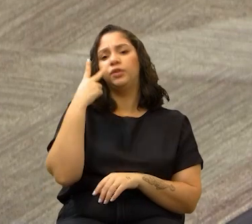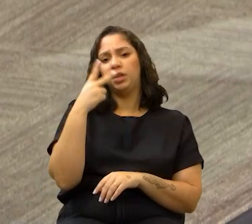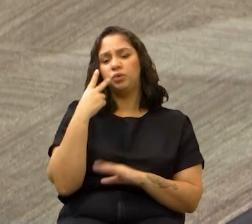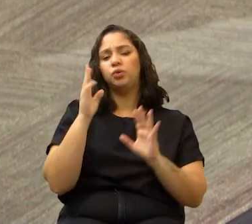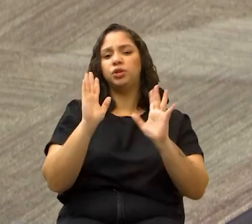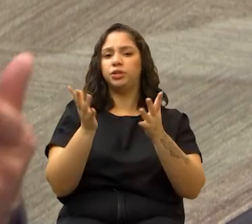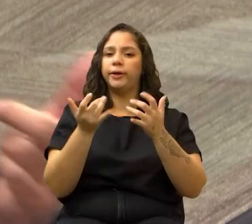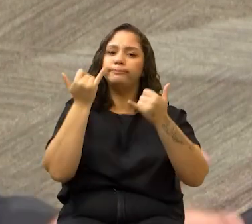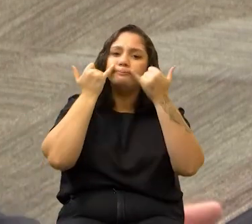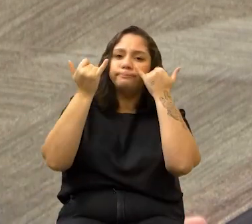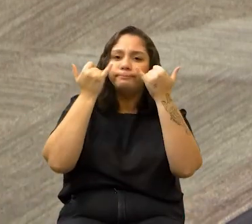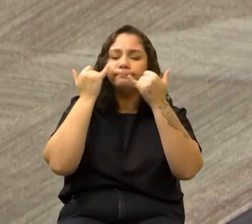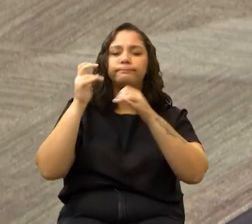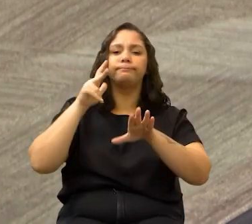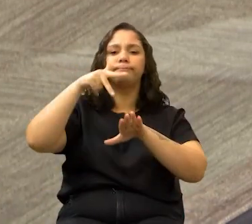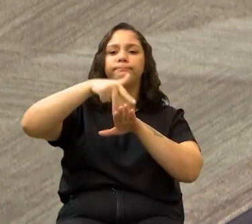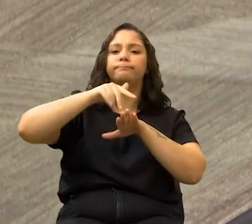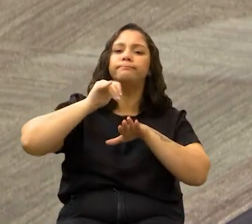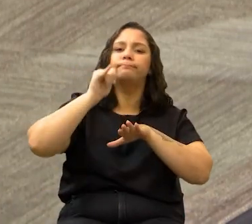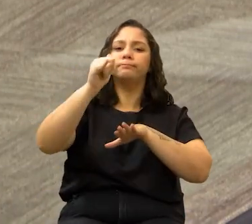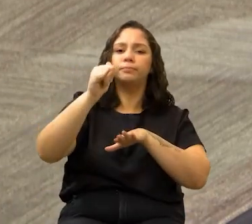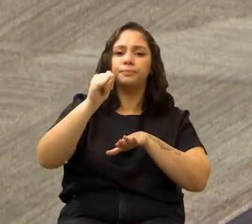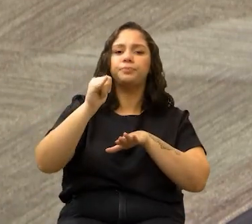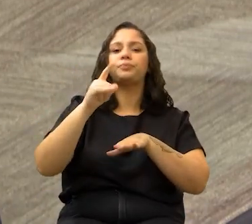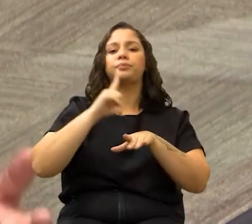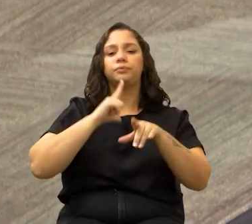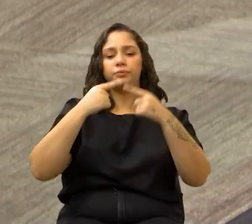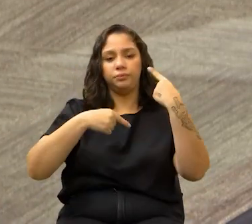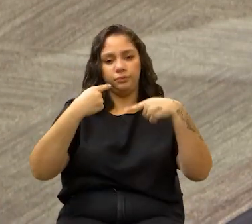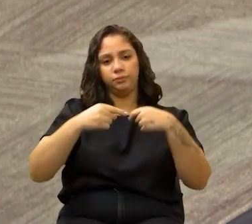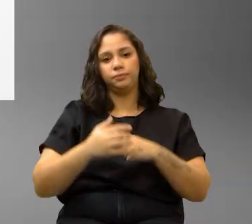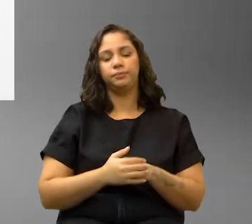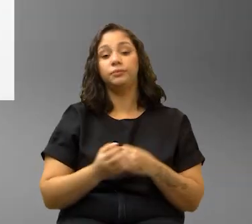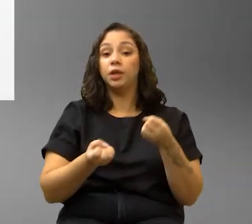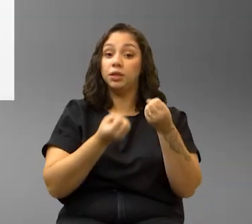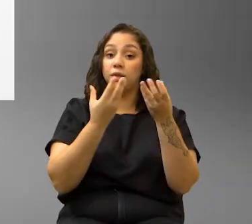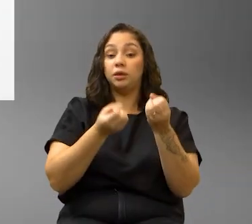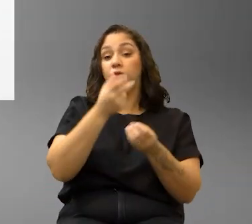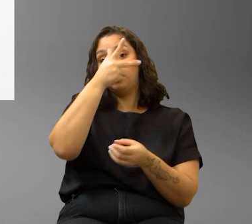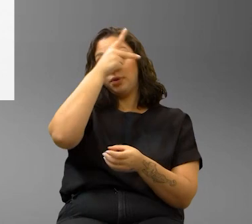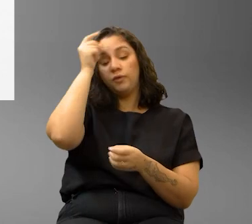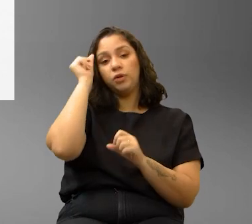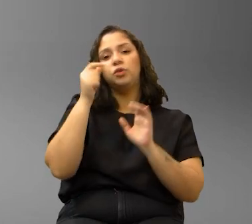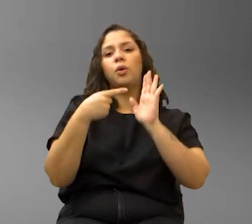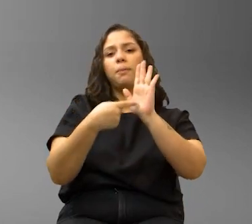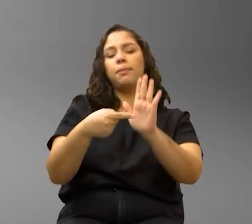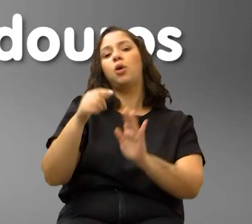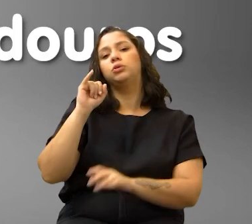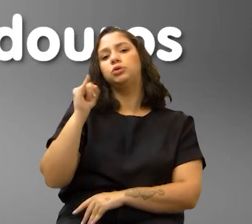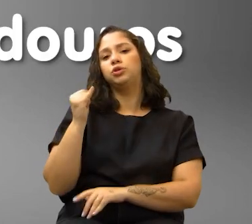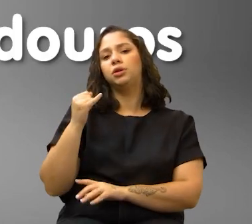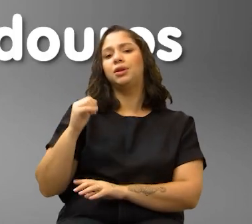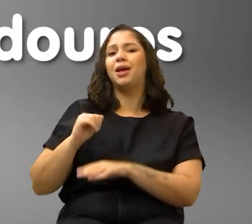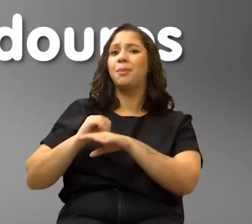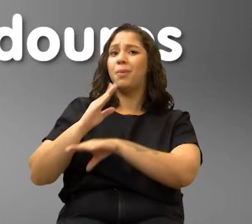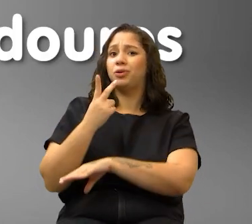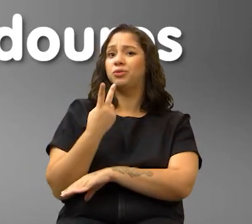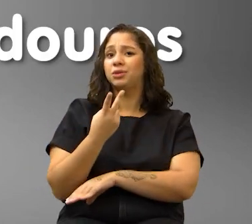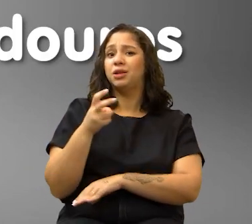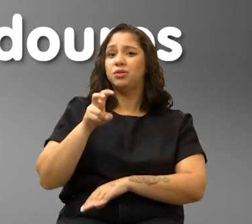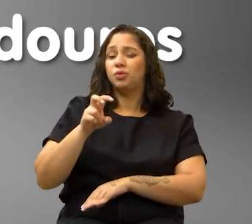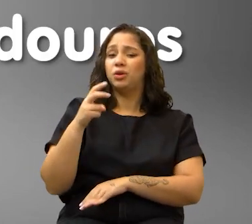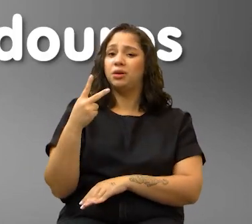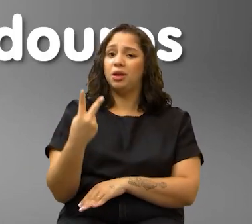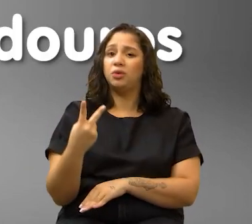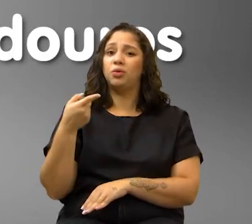Então, os vereadores já têm trazido esse assunto da tribuna, já têm discutido. Dados da Prefeitura apontam que, desde janeiro, mais